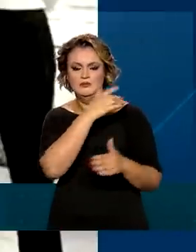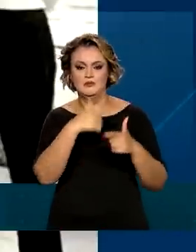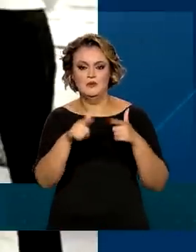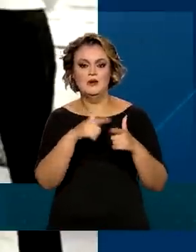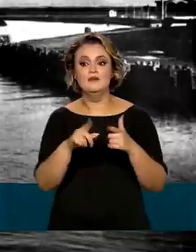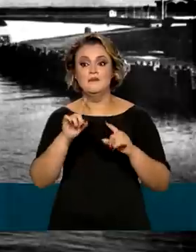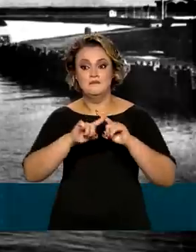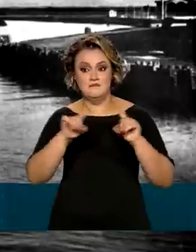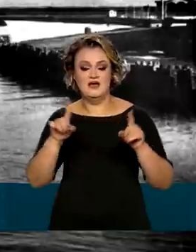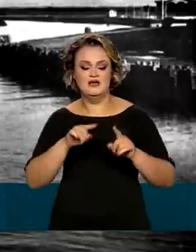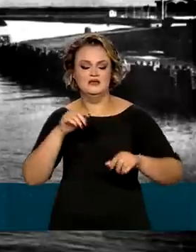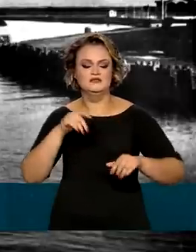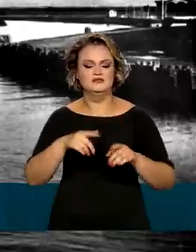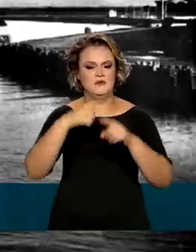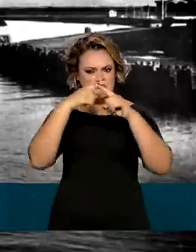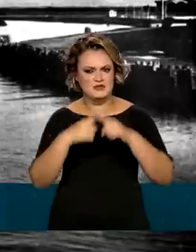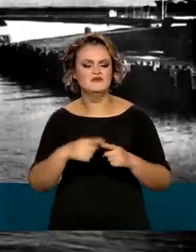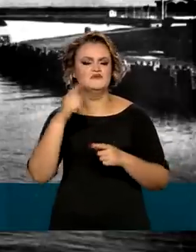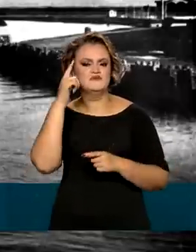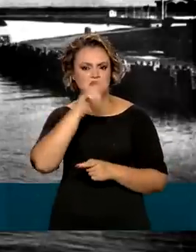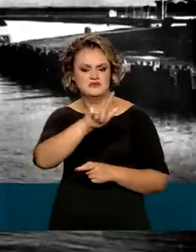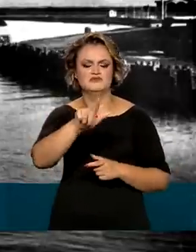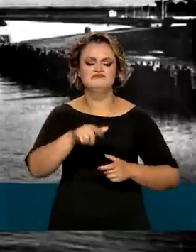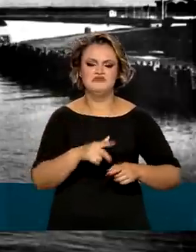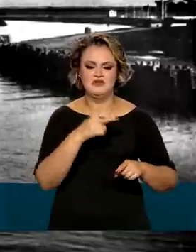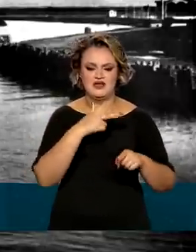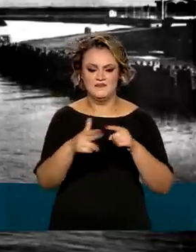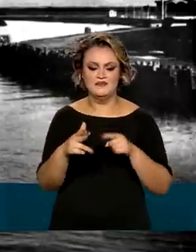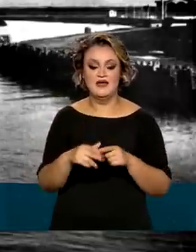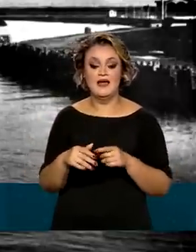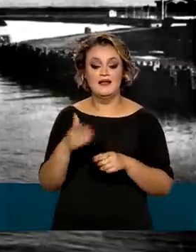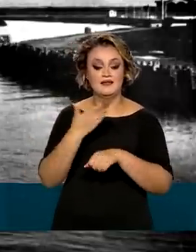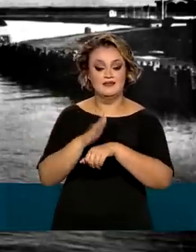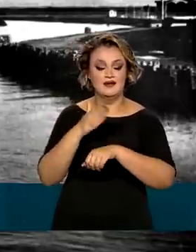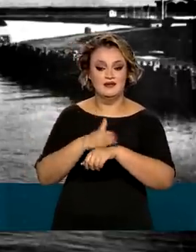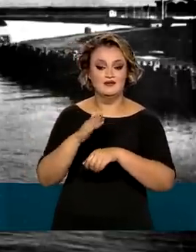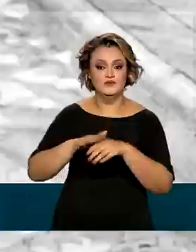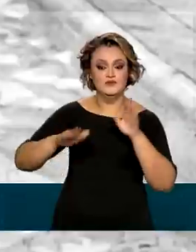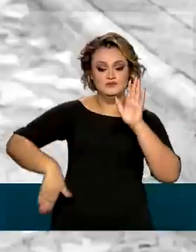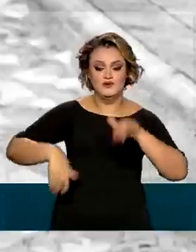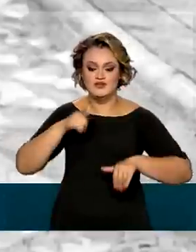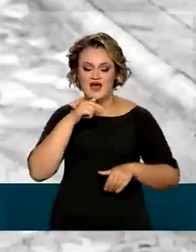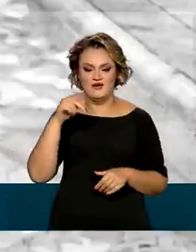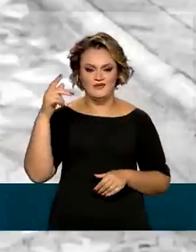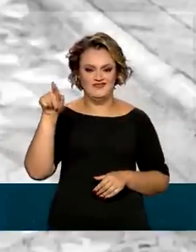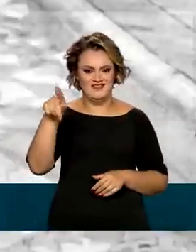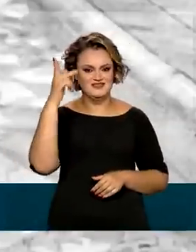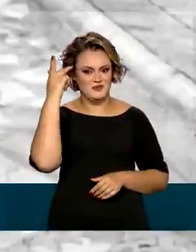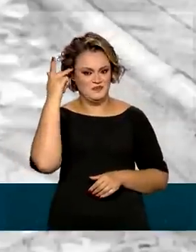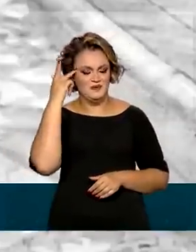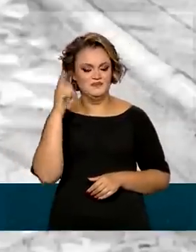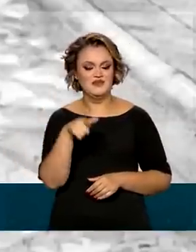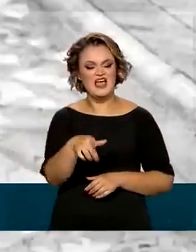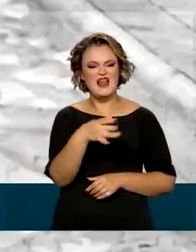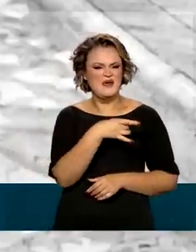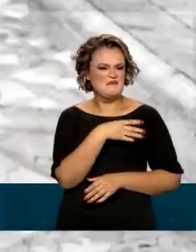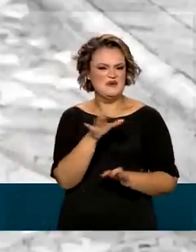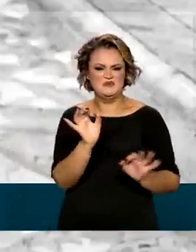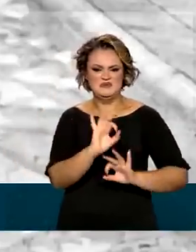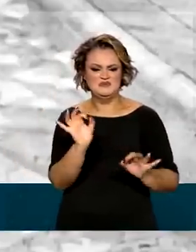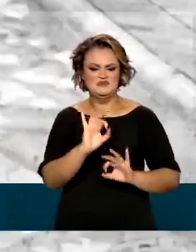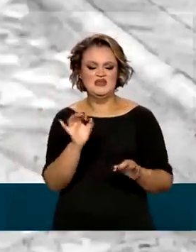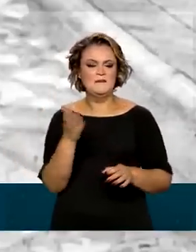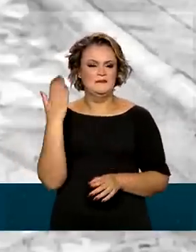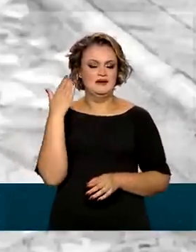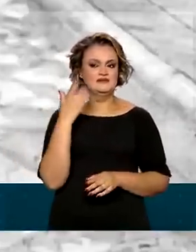esporte. Aprendeu a nadar no Rio Tietê Esporte, que virou paixão. Sem medo de nada, encarou o pudor